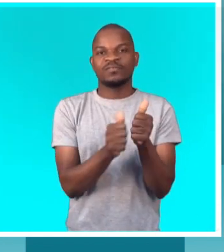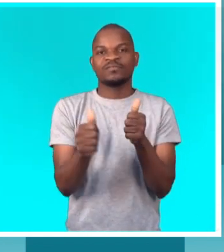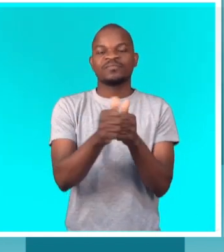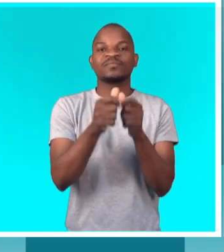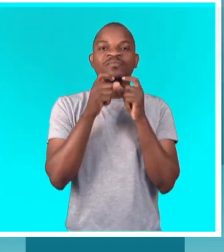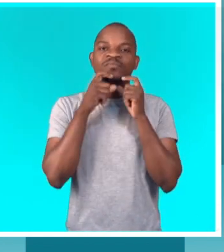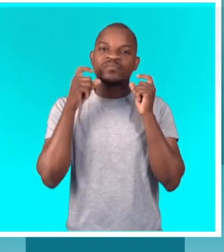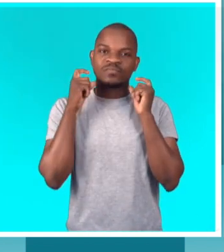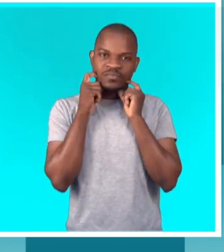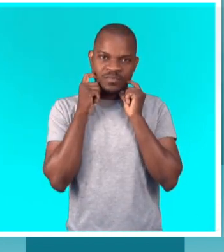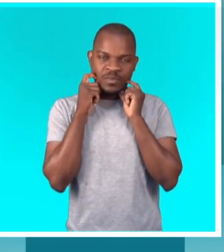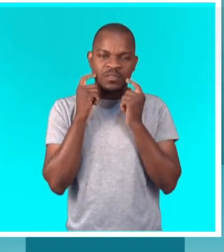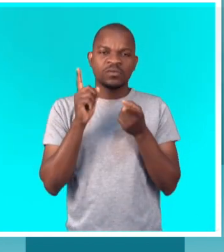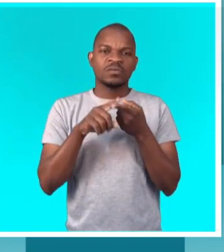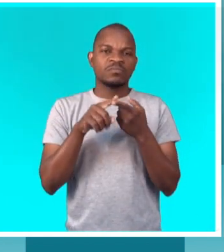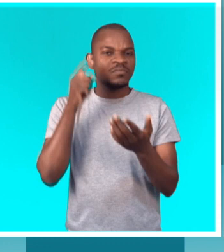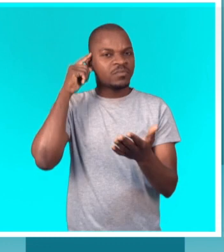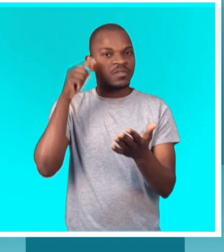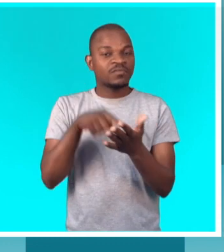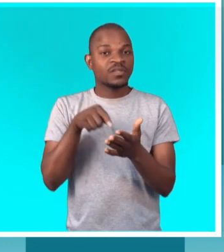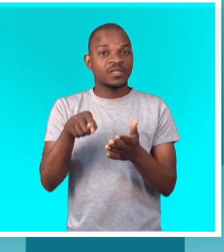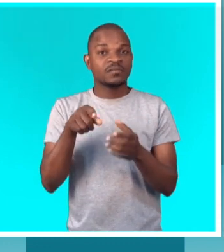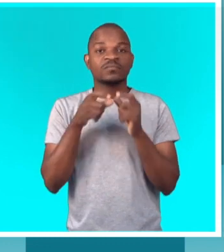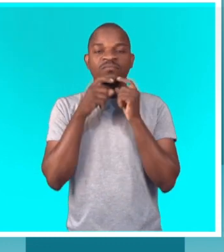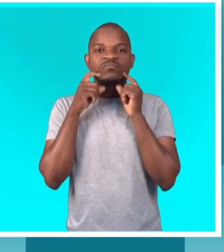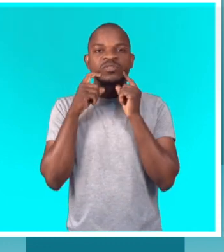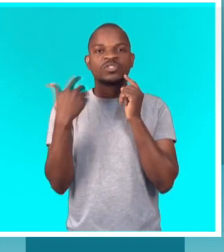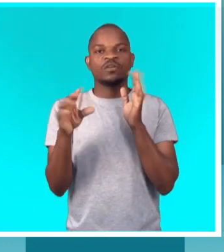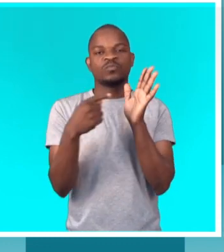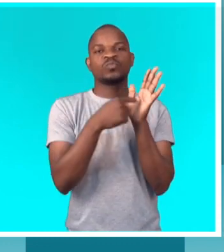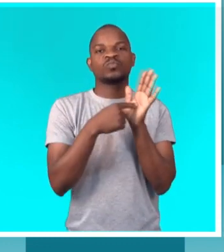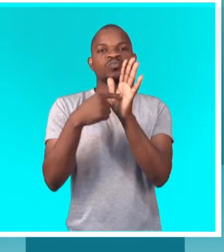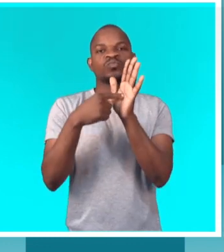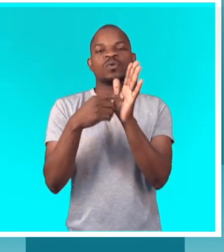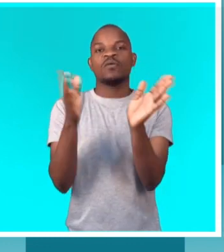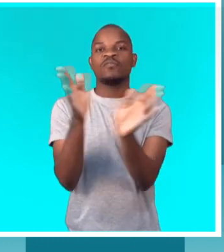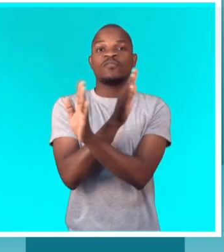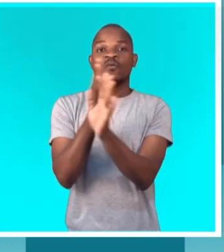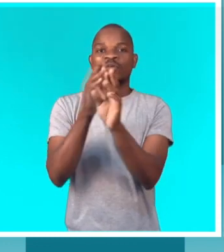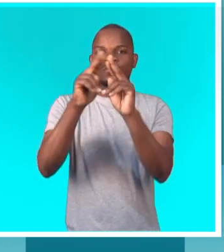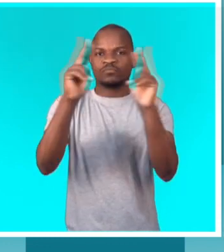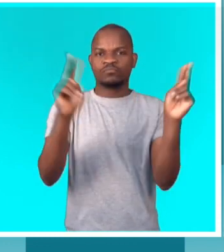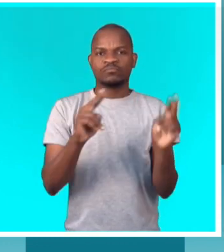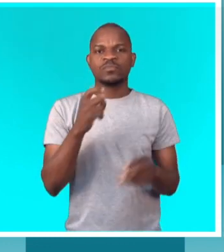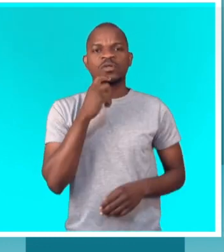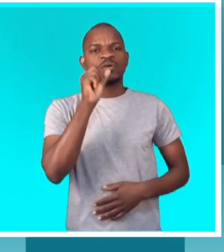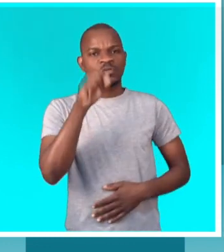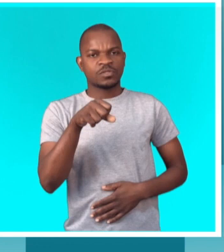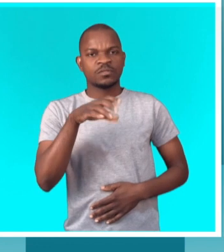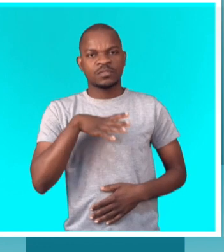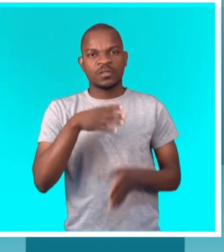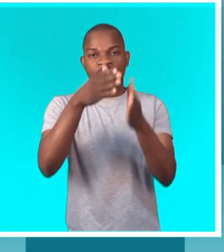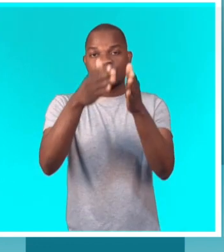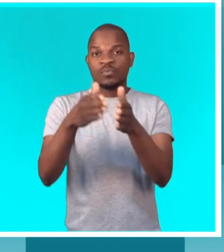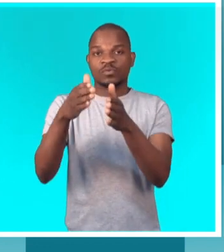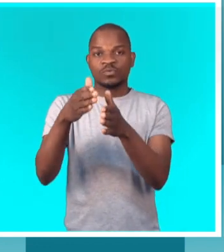mais alto. Isto quer dizer que Moçambique foi visto além fronteira, que tem